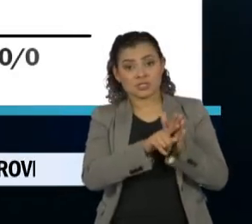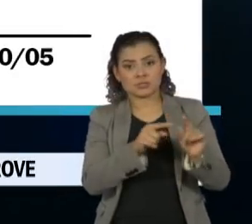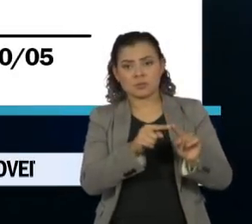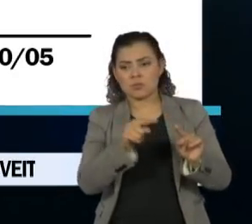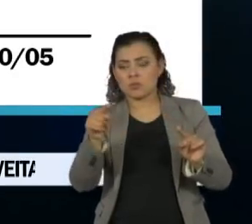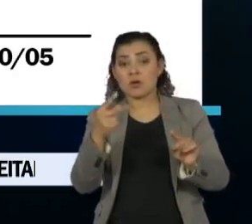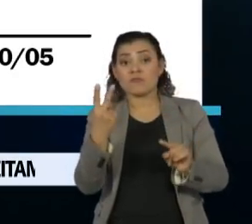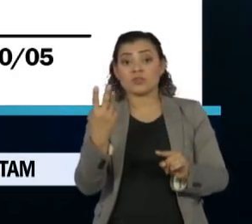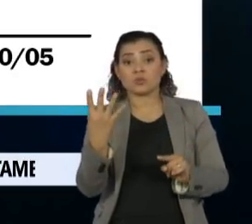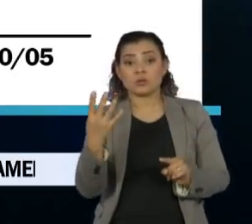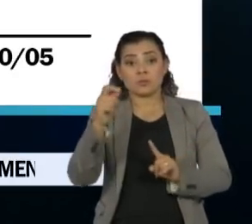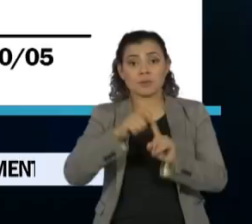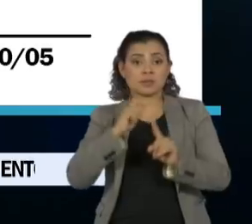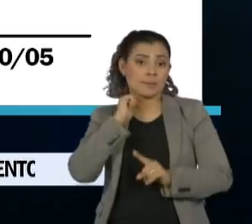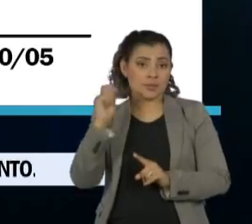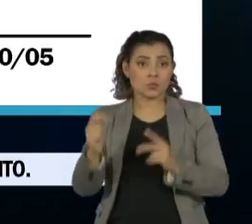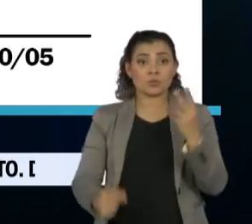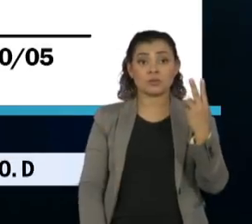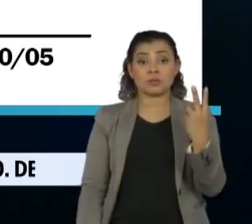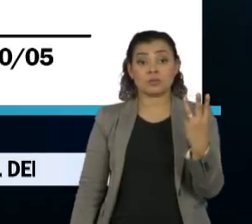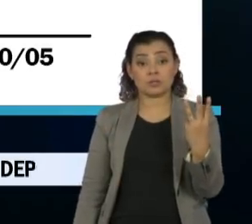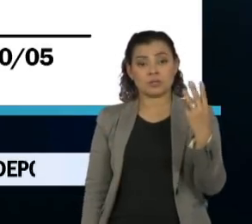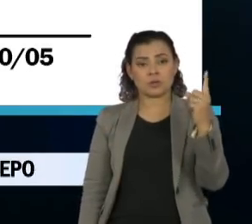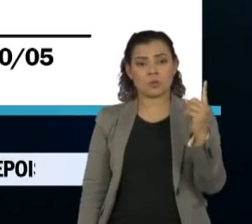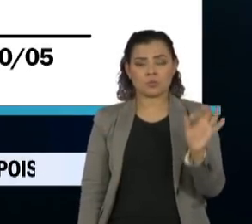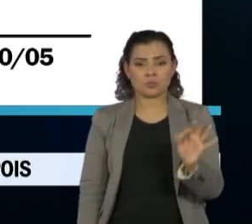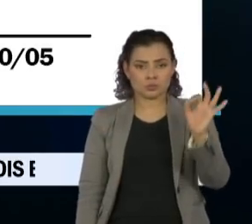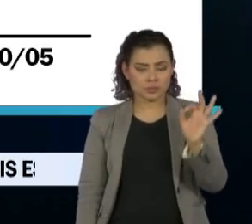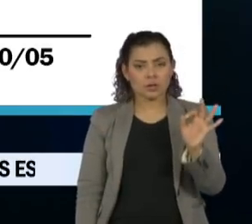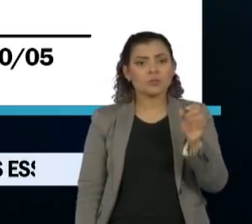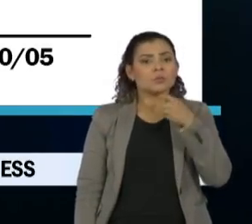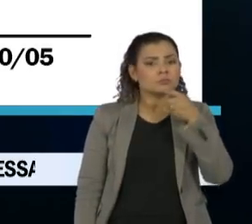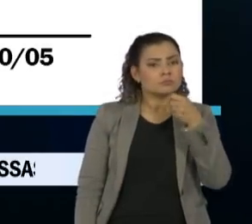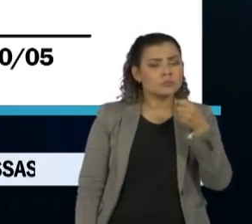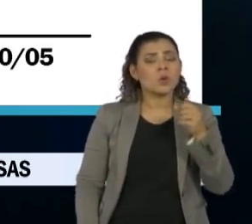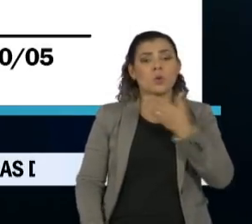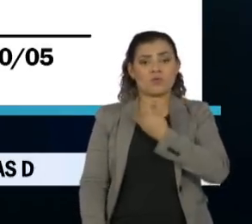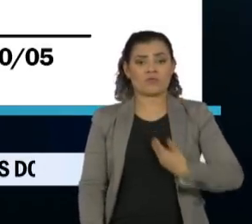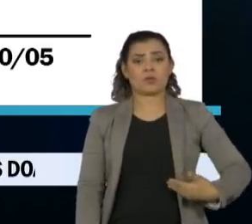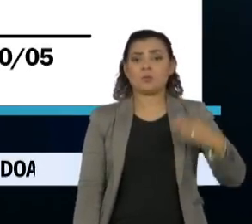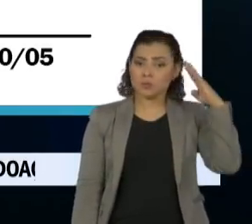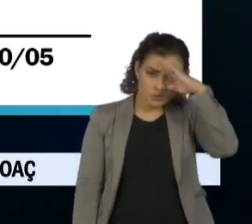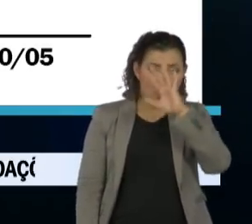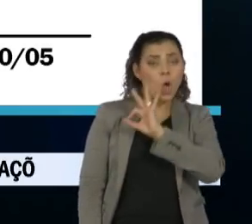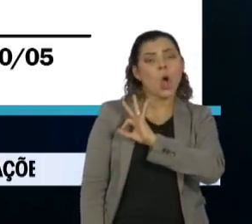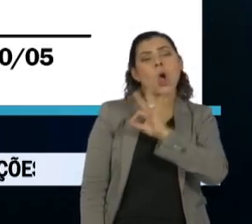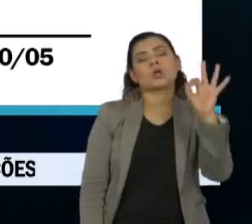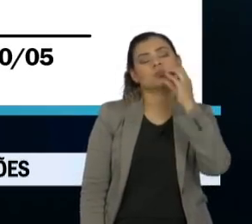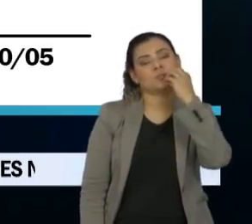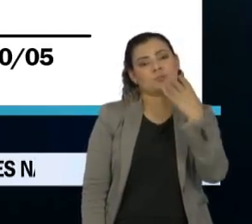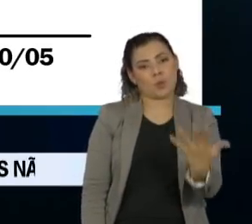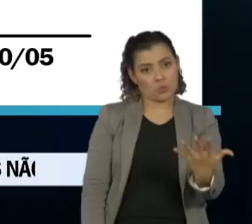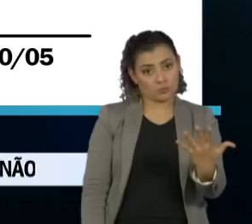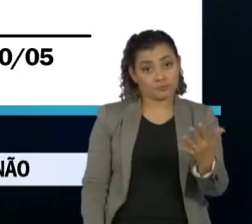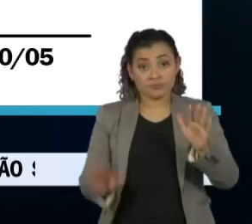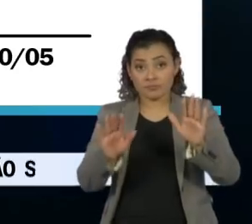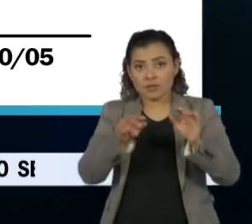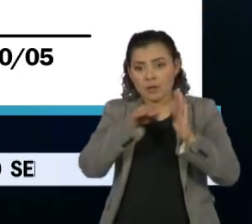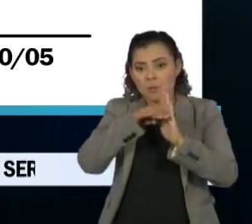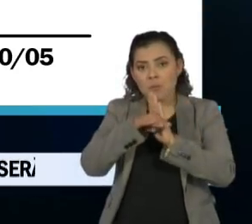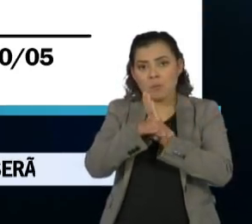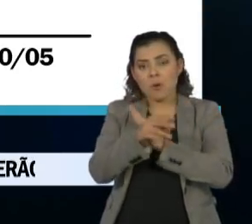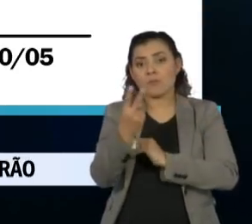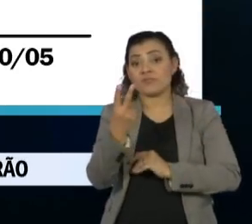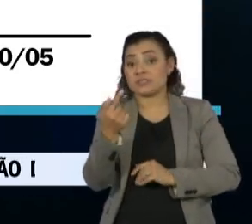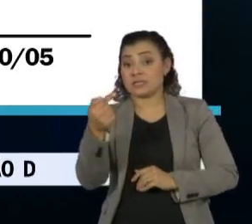24 de abril, 31% dos entrevistados avaliavam o governo Bolsonaro como ótimo ou bom. O índice caiu